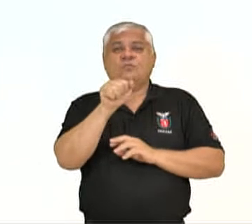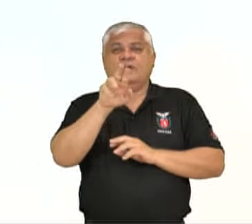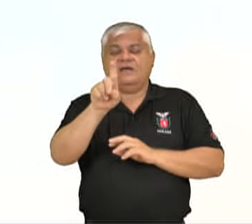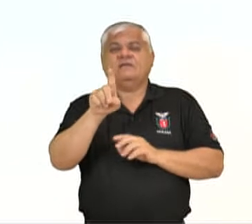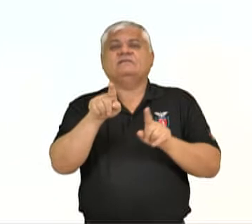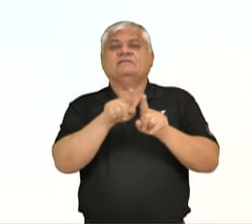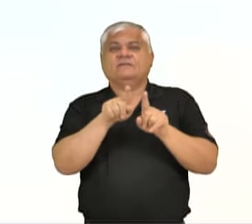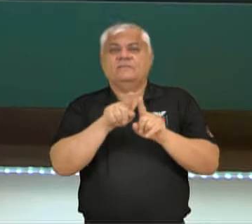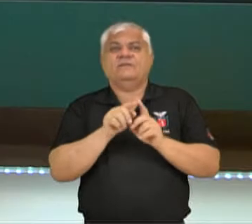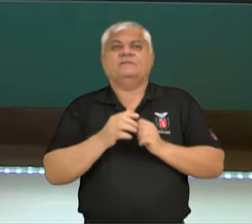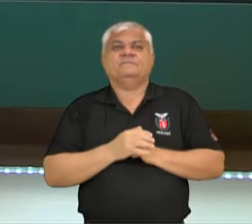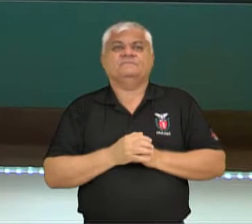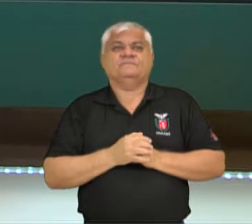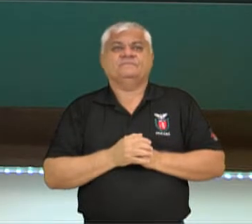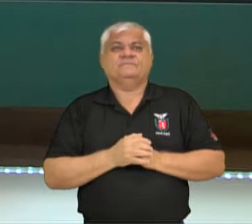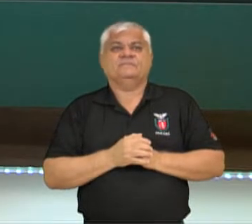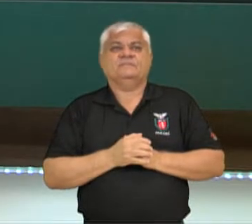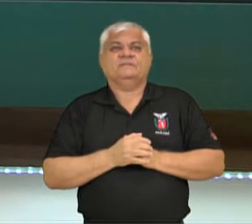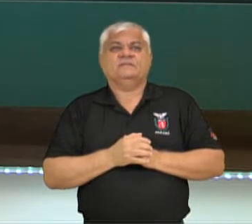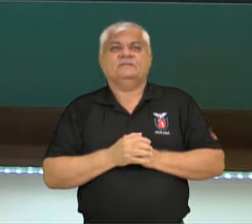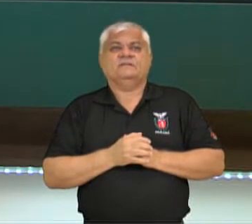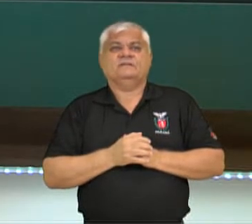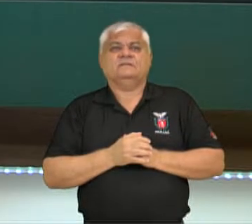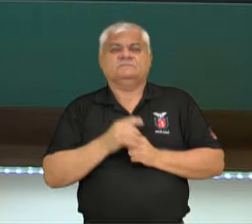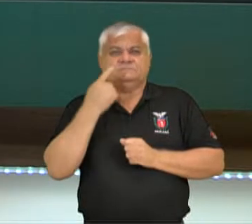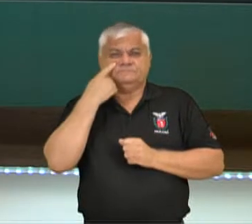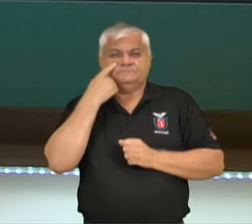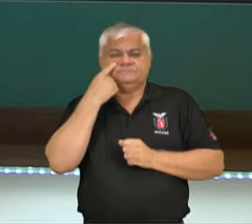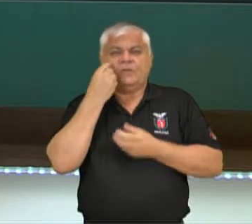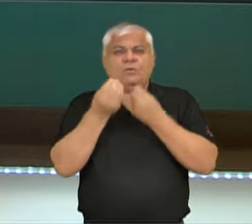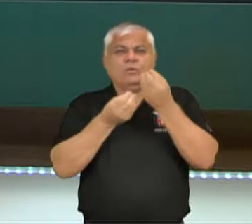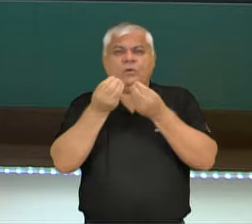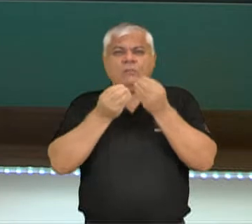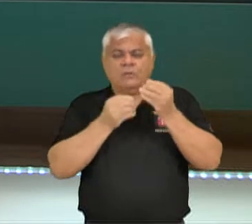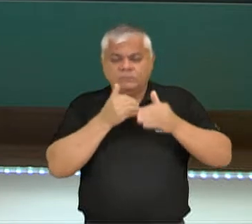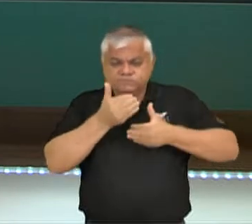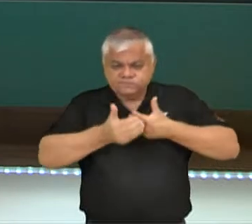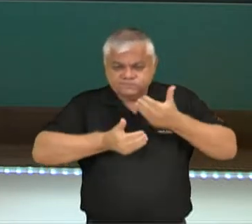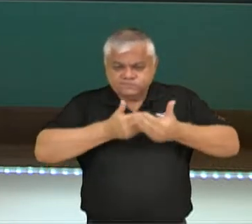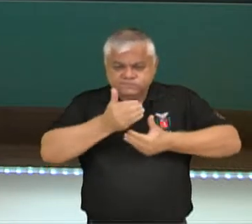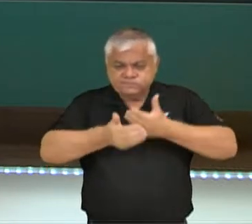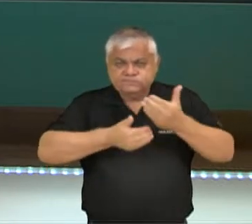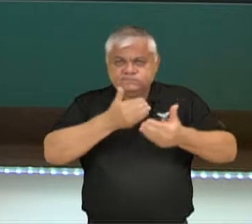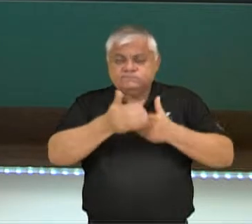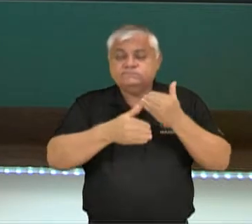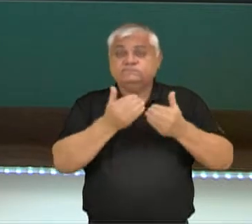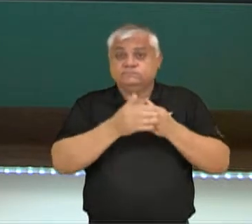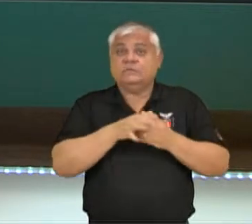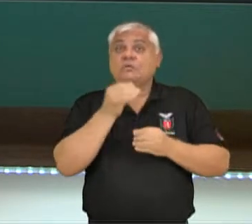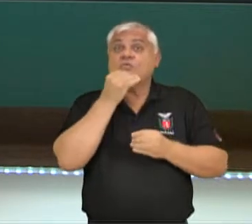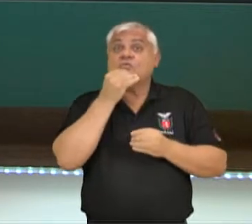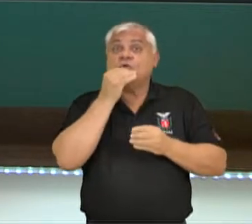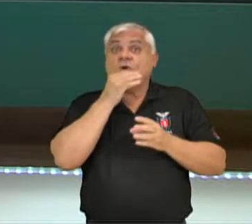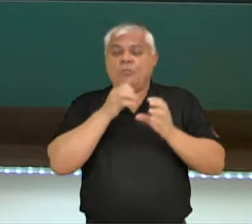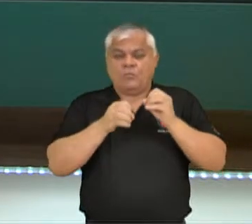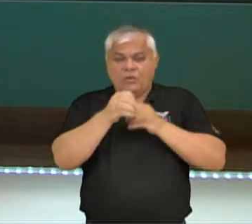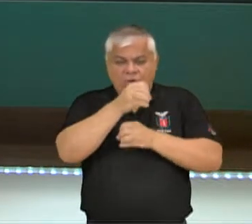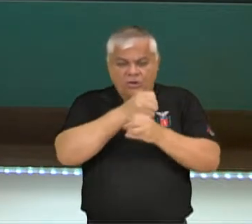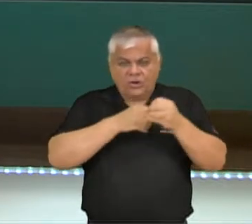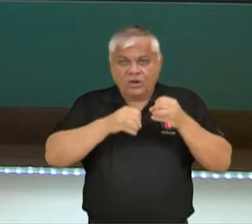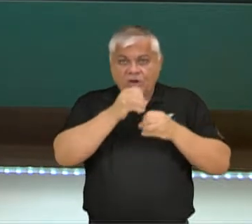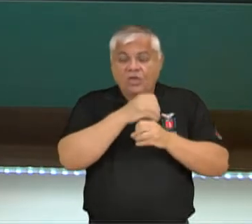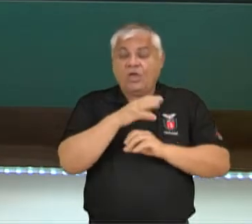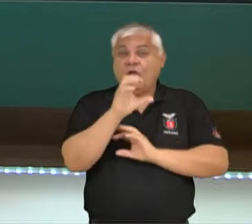de Patot. Os processos de formação dos gametas da mulher, que é a ovulogênese,